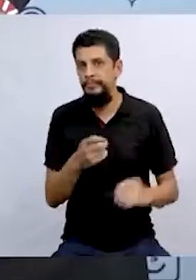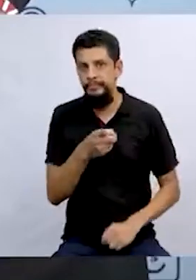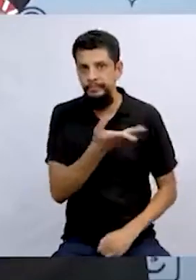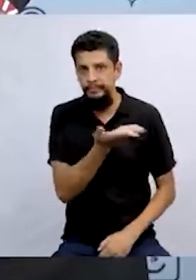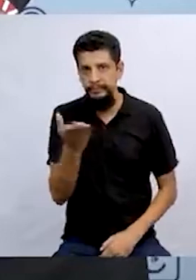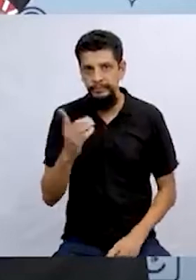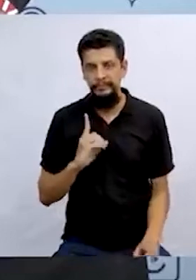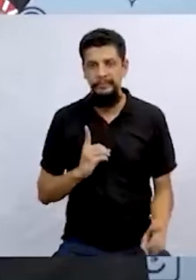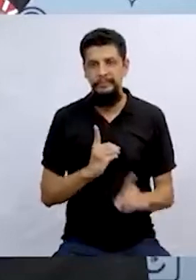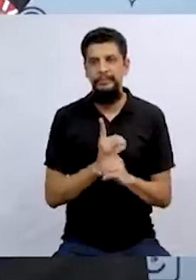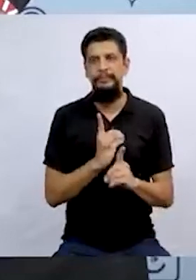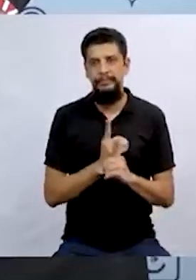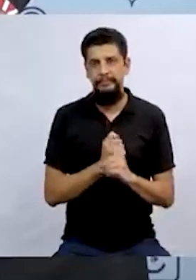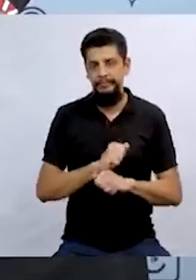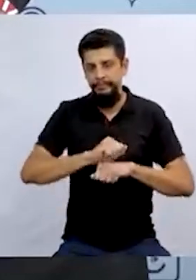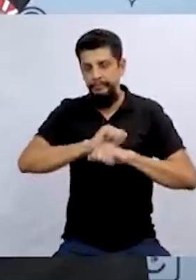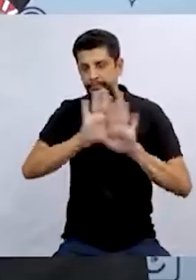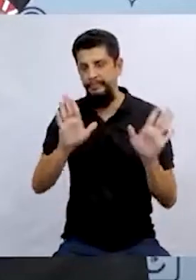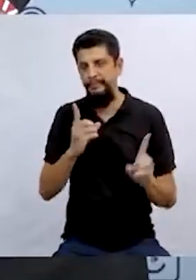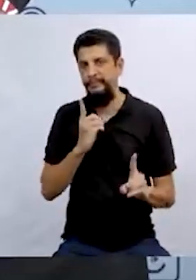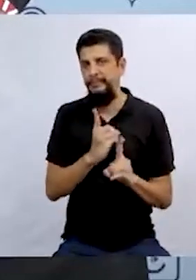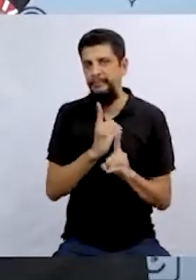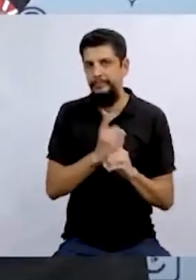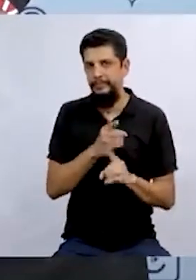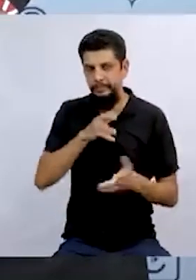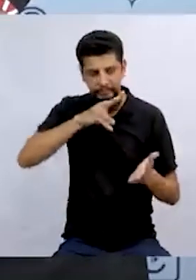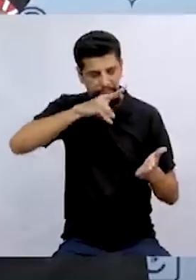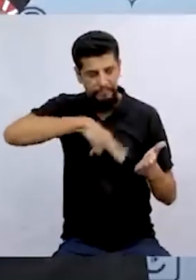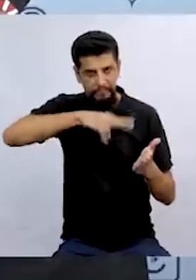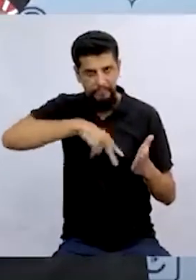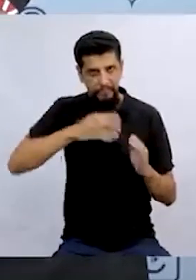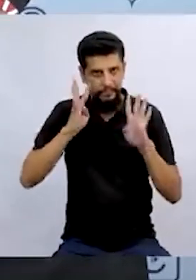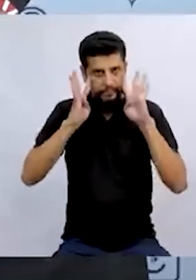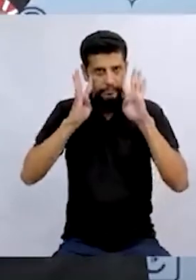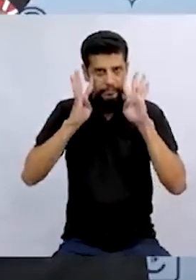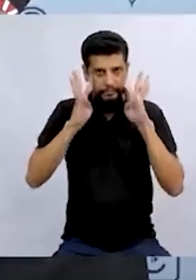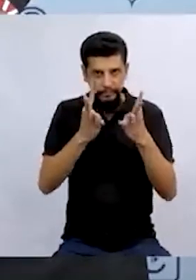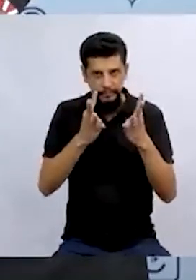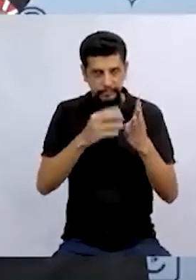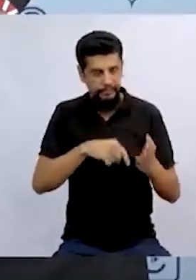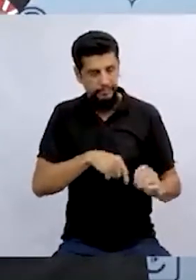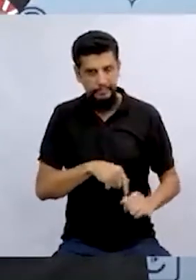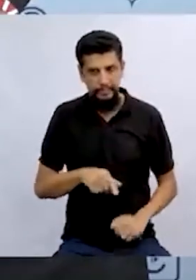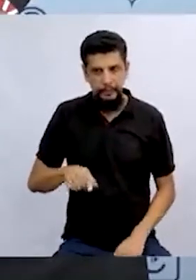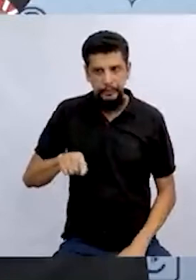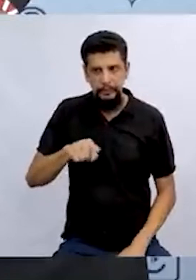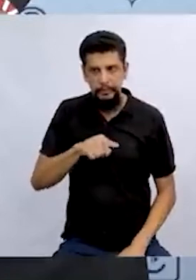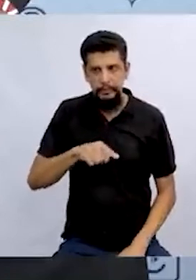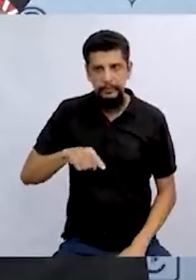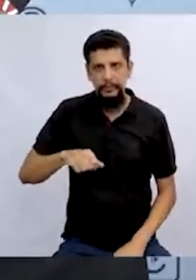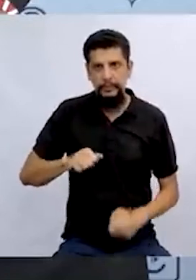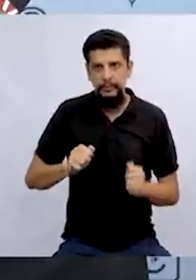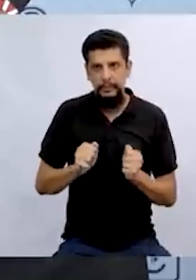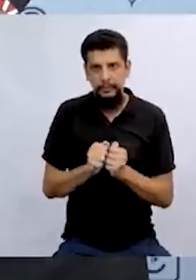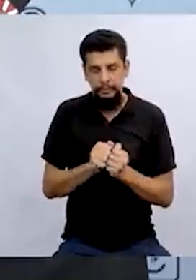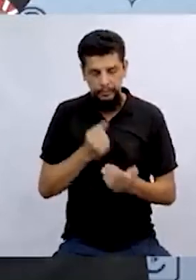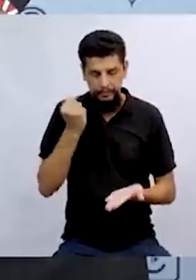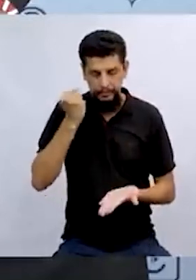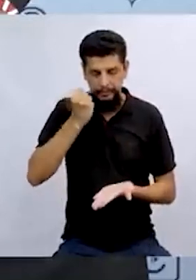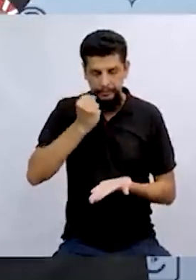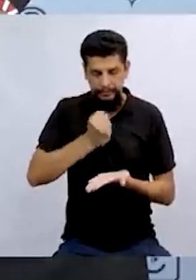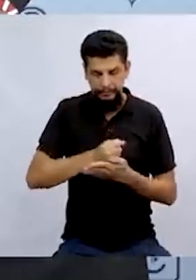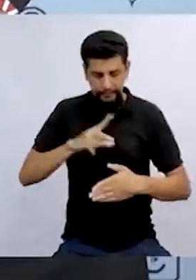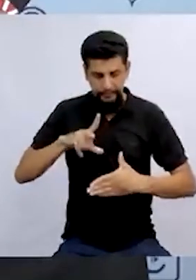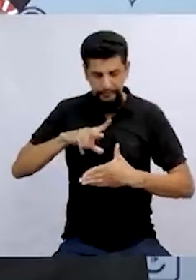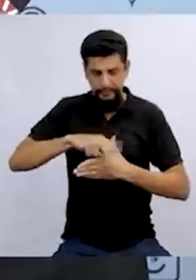E aí, você encontrou? Ah, claro que encontrou, né? Você é um leitor muito atento. Está aqui no cantinho, junto com a